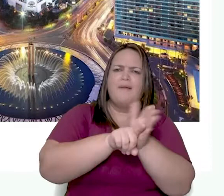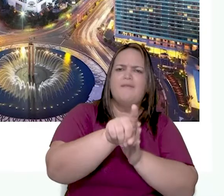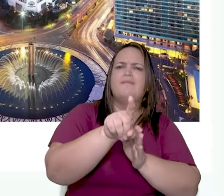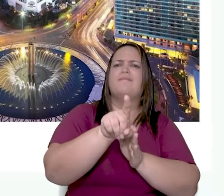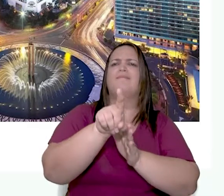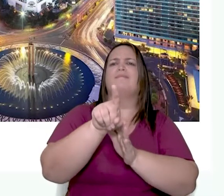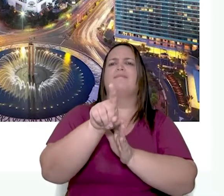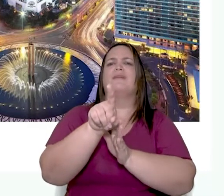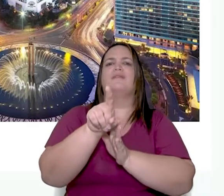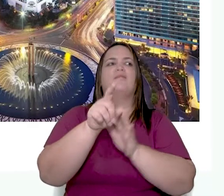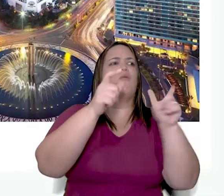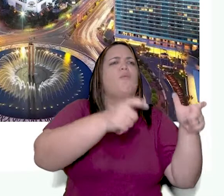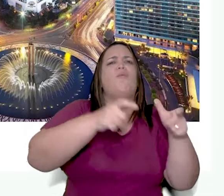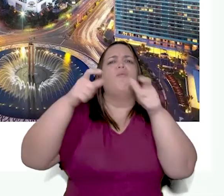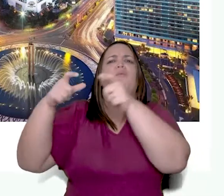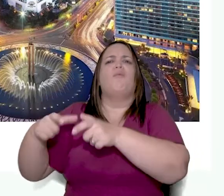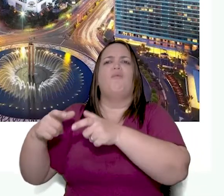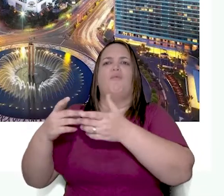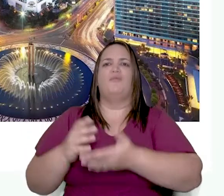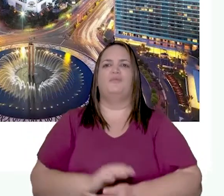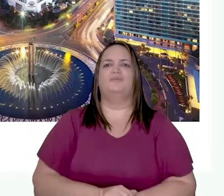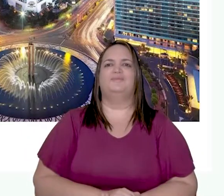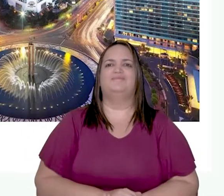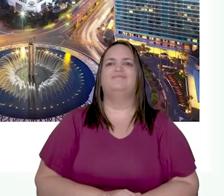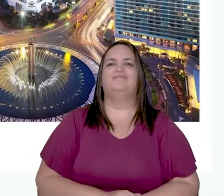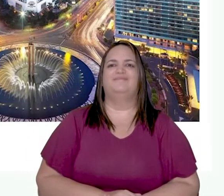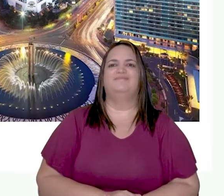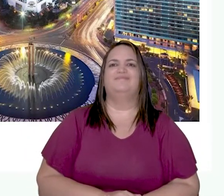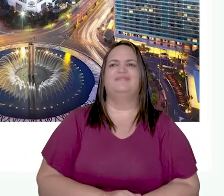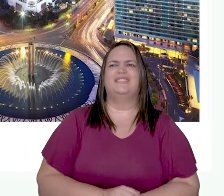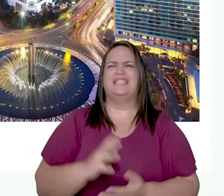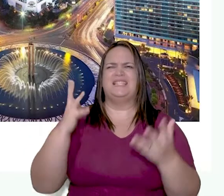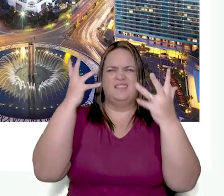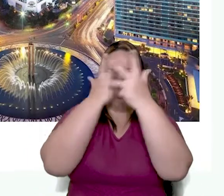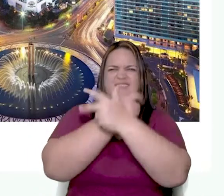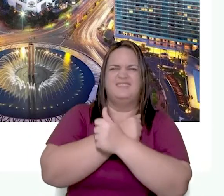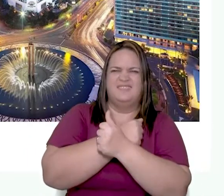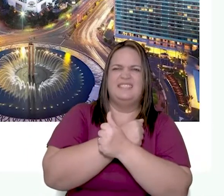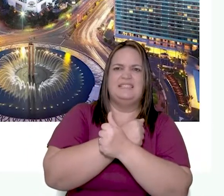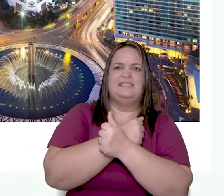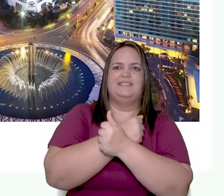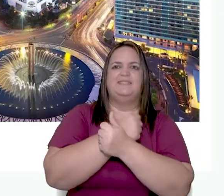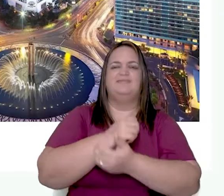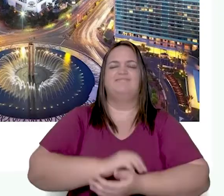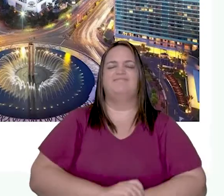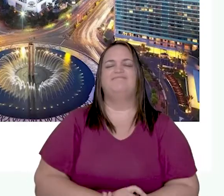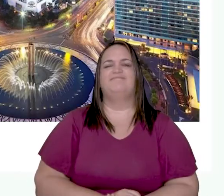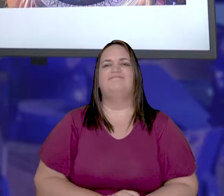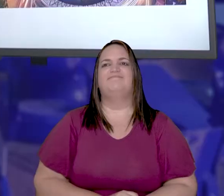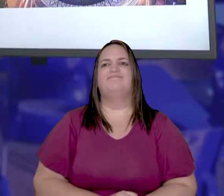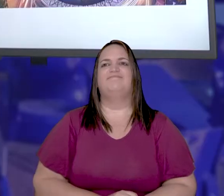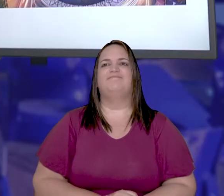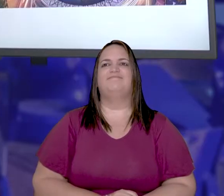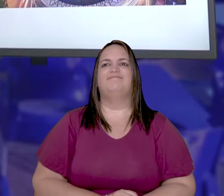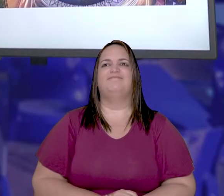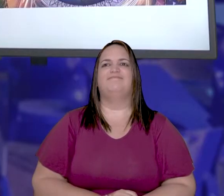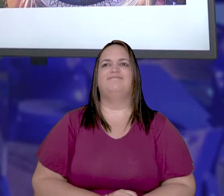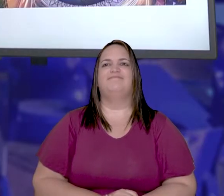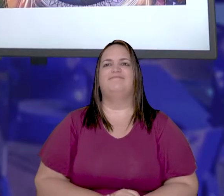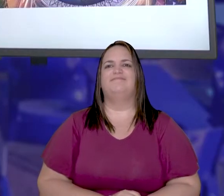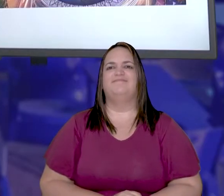se localizam essas paisagens? Eu tenho duas paisagens aqui, belíssimas. No meu lado